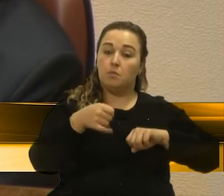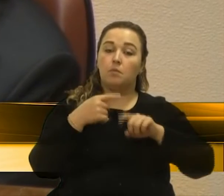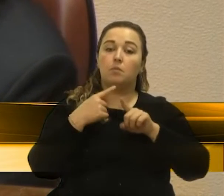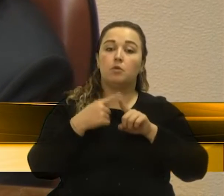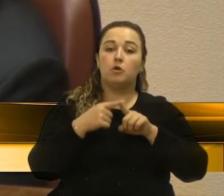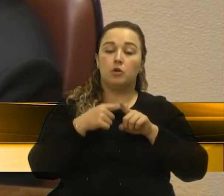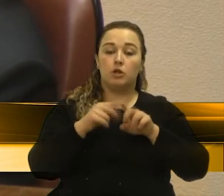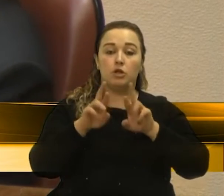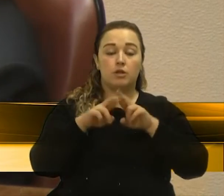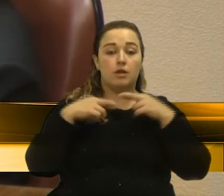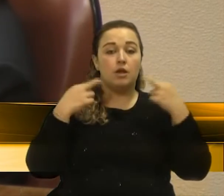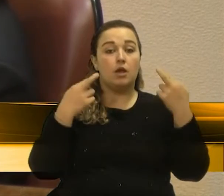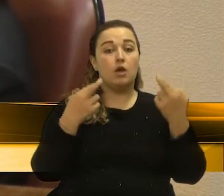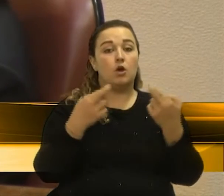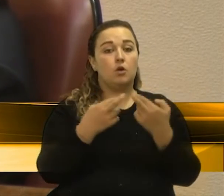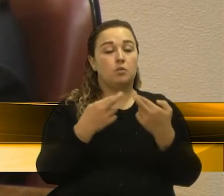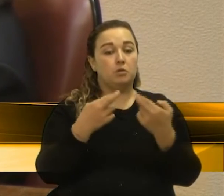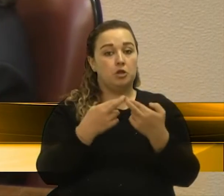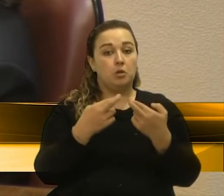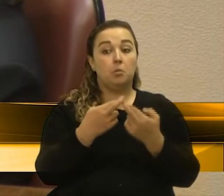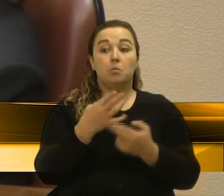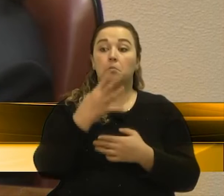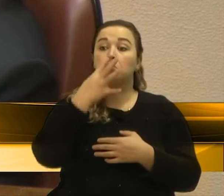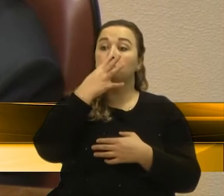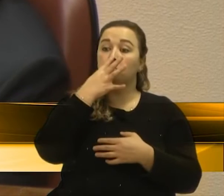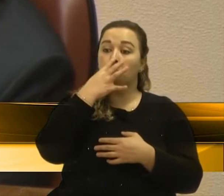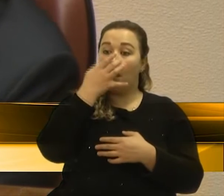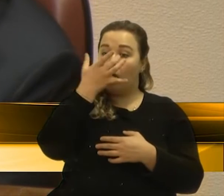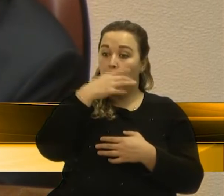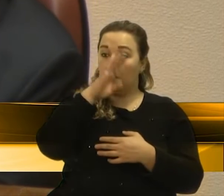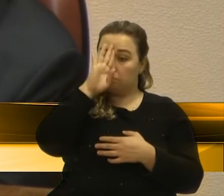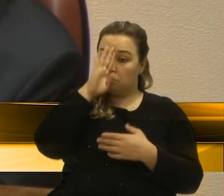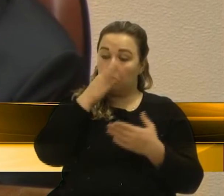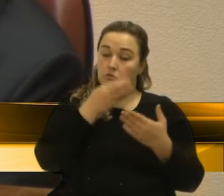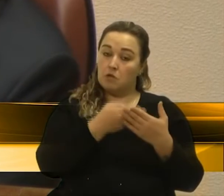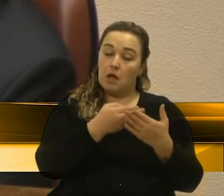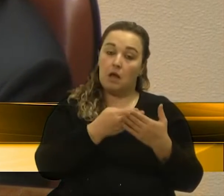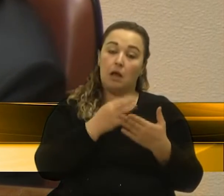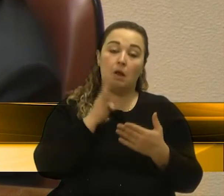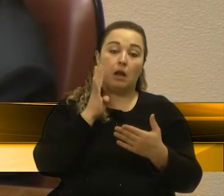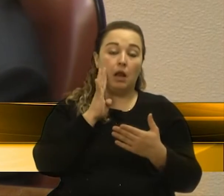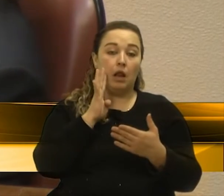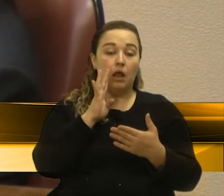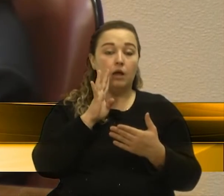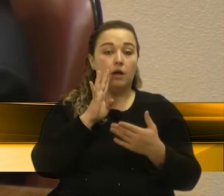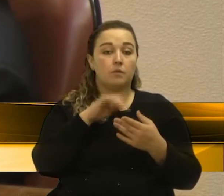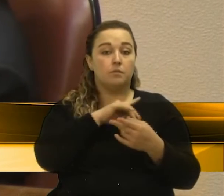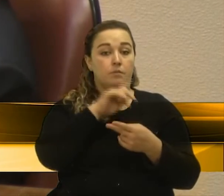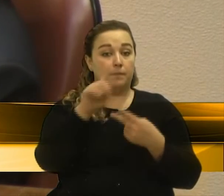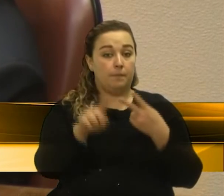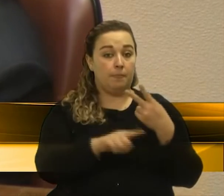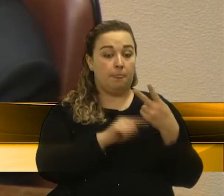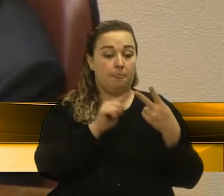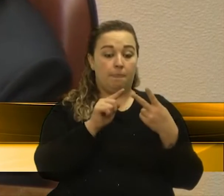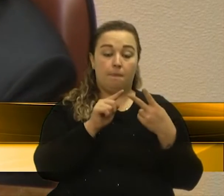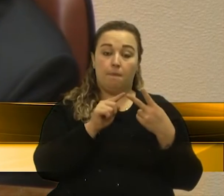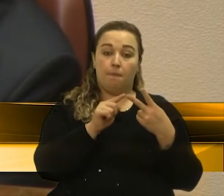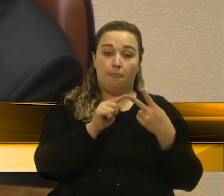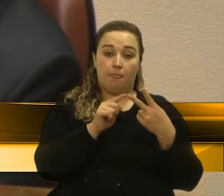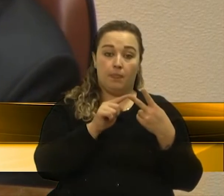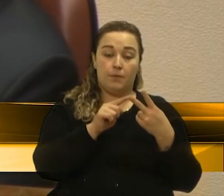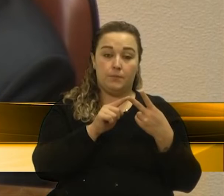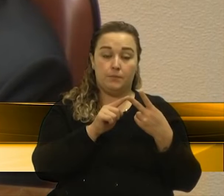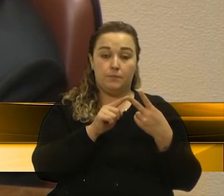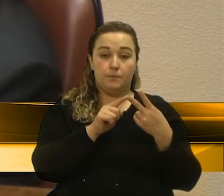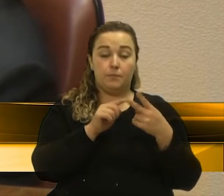reunimos com ele e eles acharam bastante conveniente essa situação. Quanto à situação de